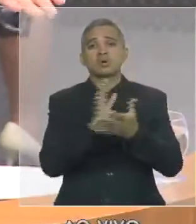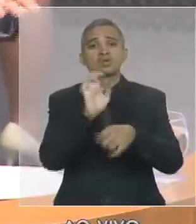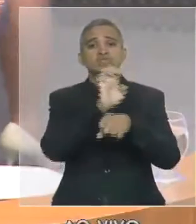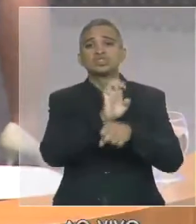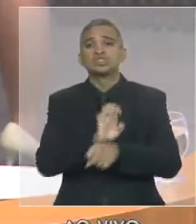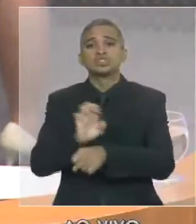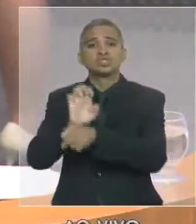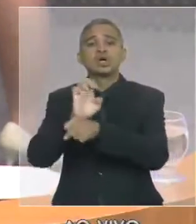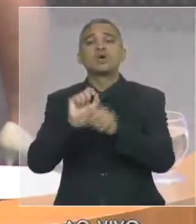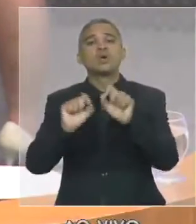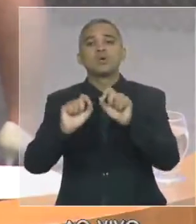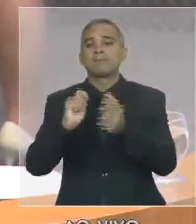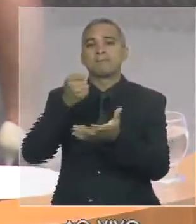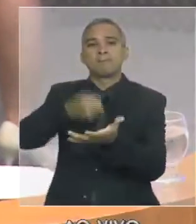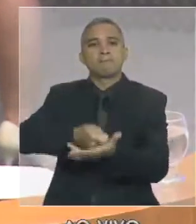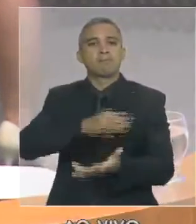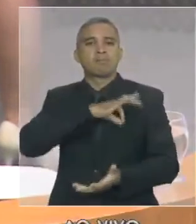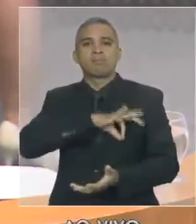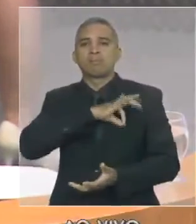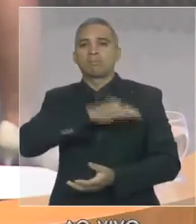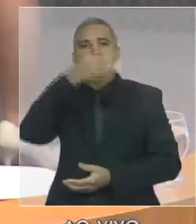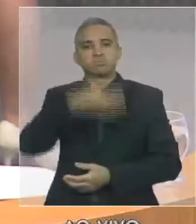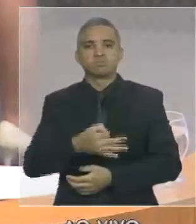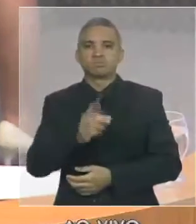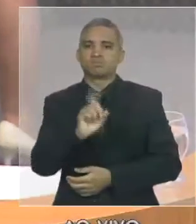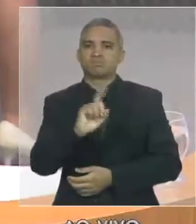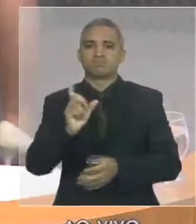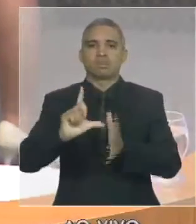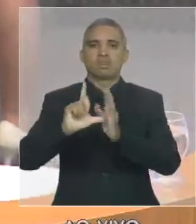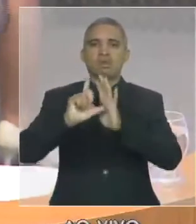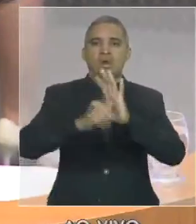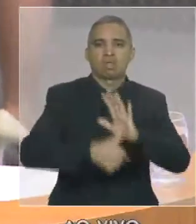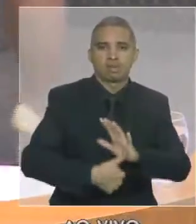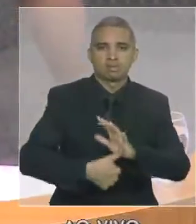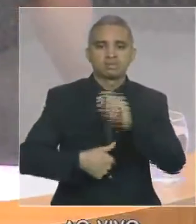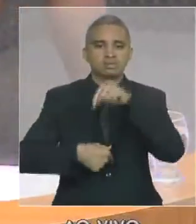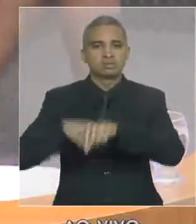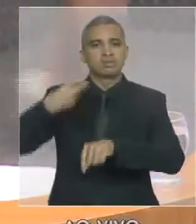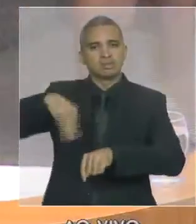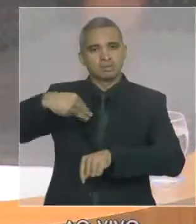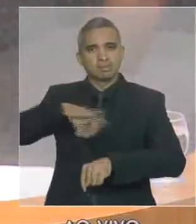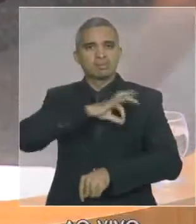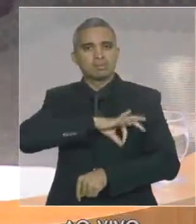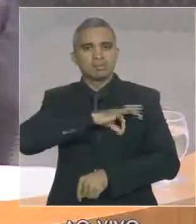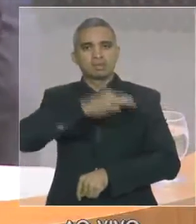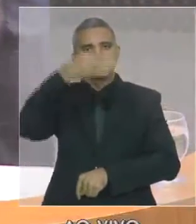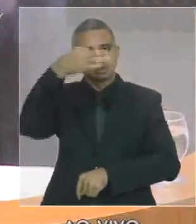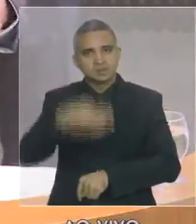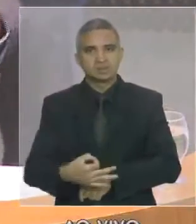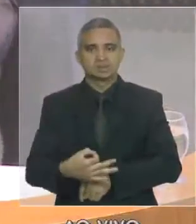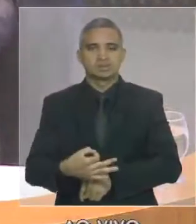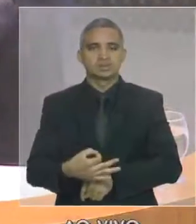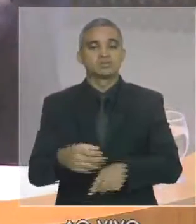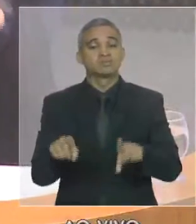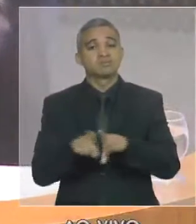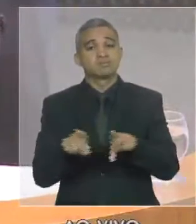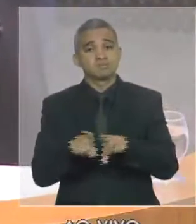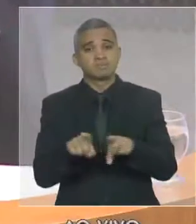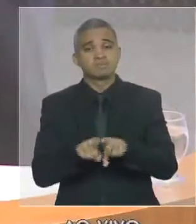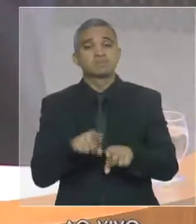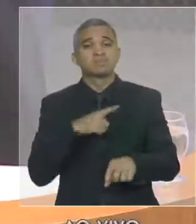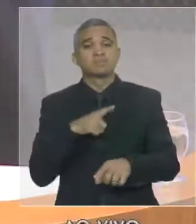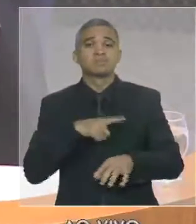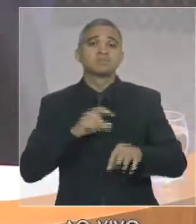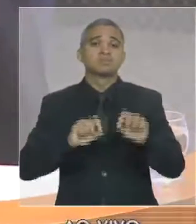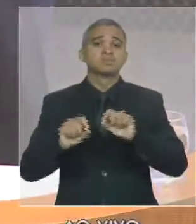manter esse nível de cumprimento das suas obrigações. Ao mesmo tempo em tivemos incremento de receita a partir de